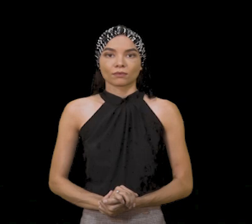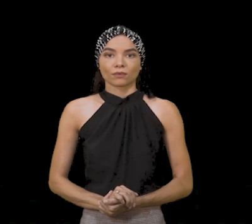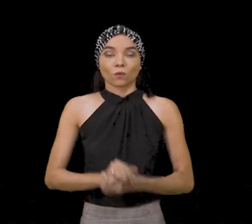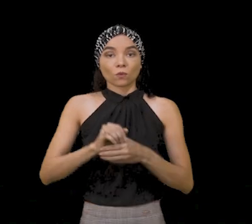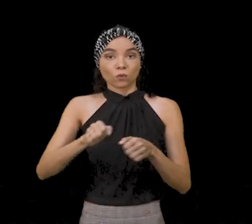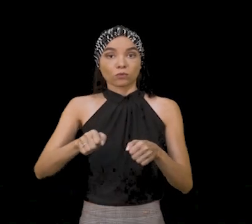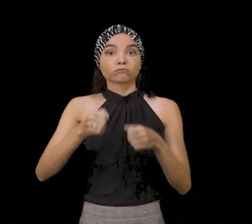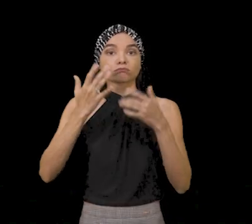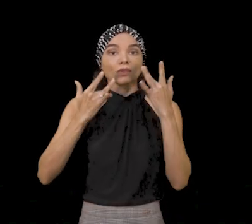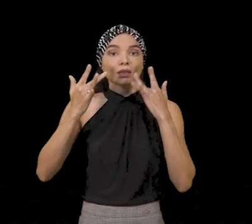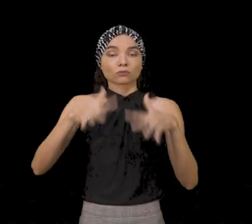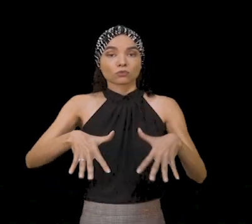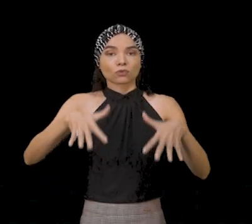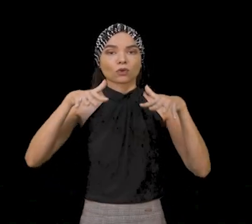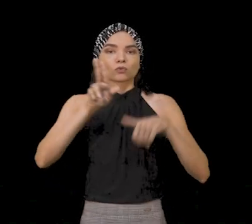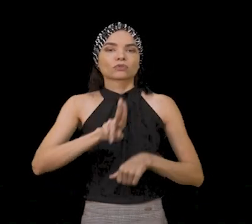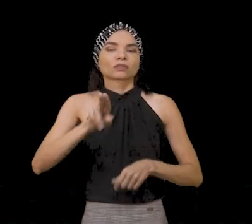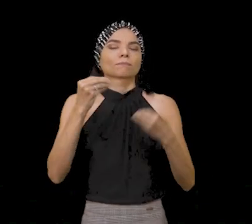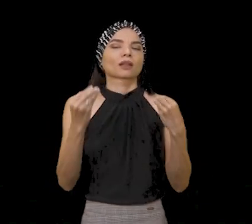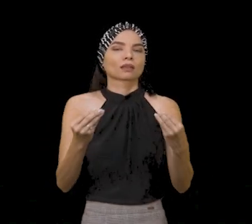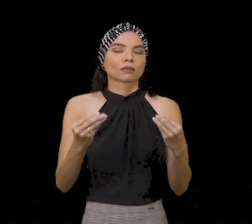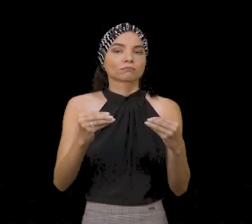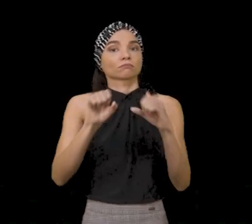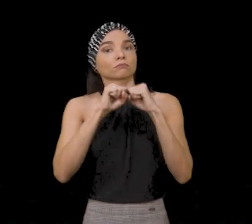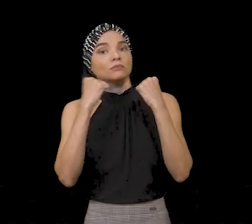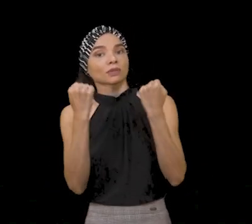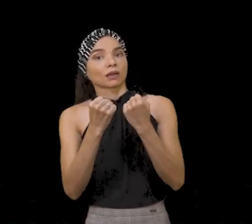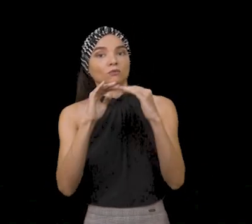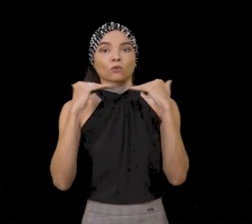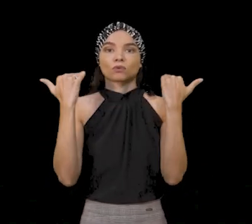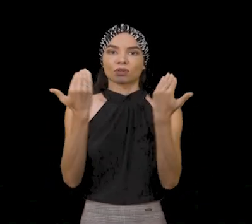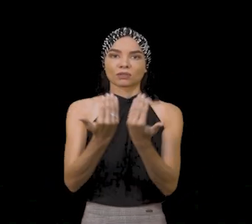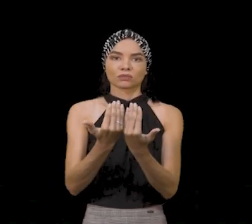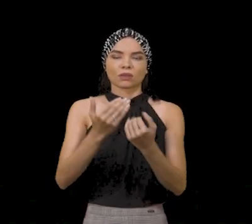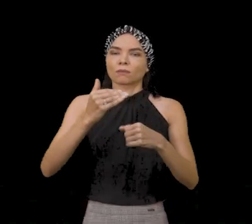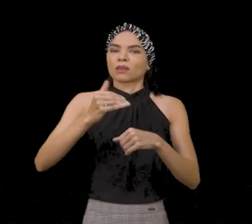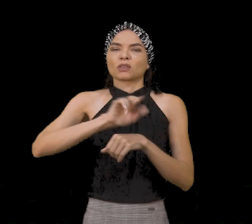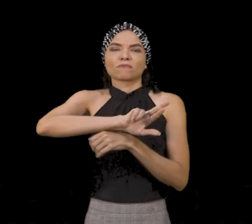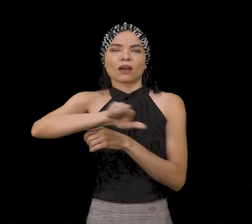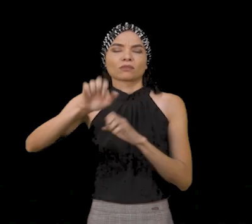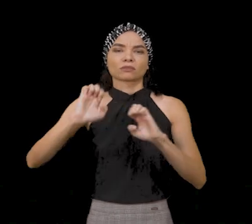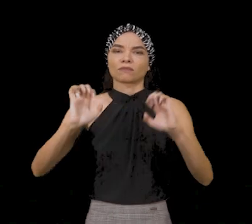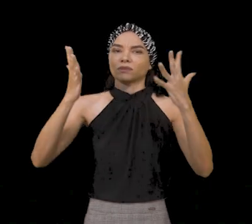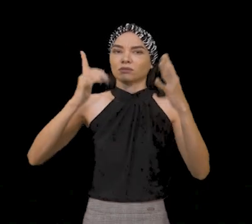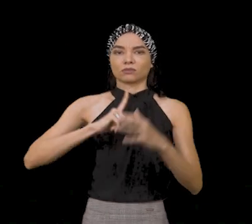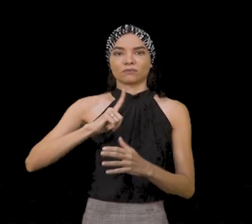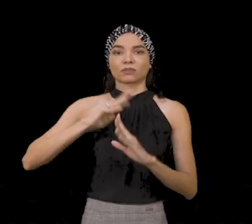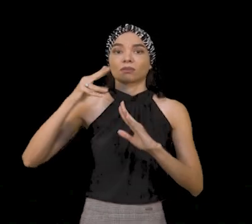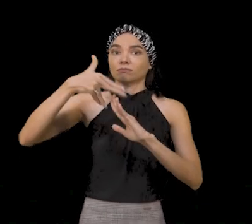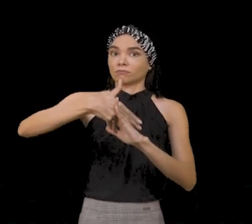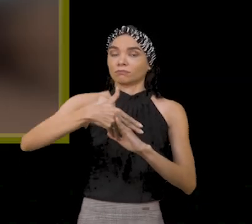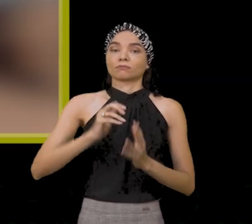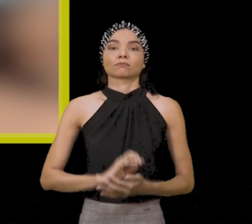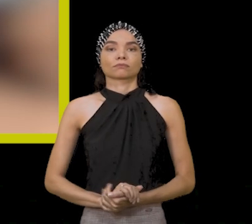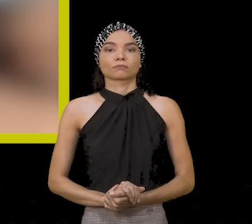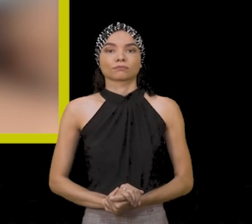O Amfiteatro do campus é utilizado para seminários, congressos e demais eventos da universidade.